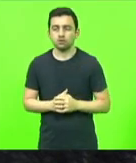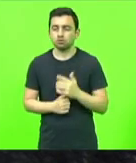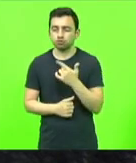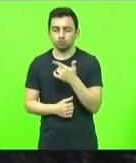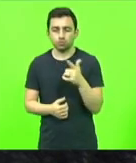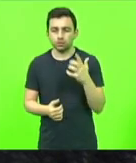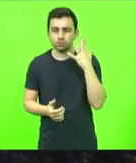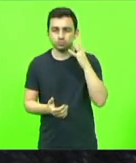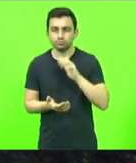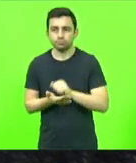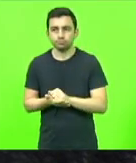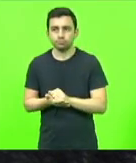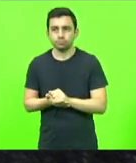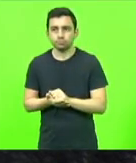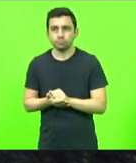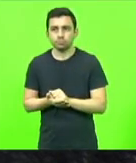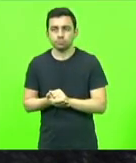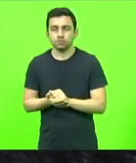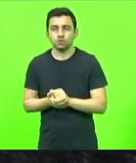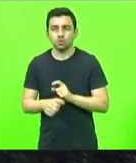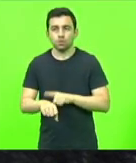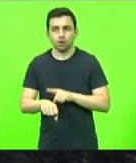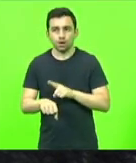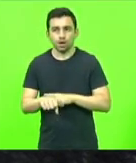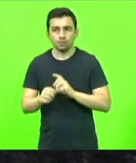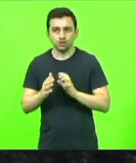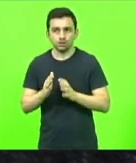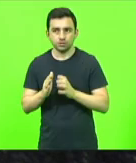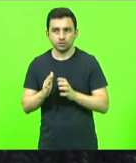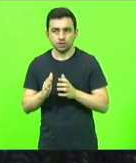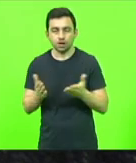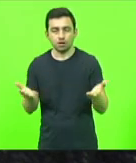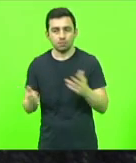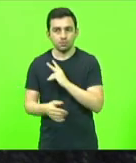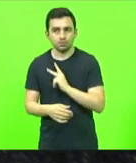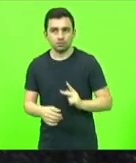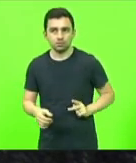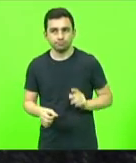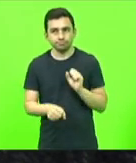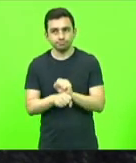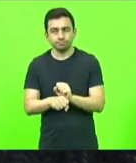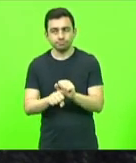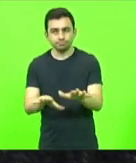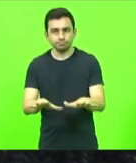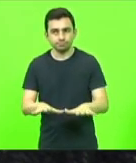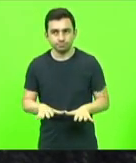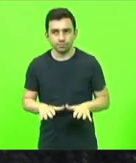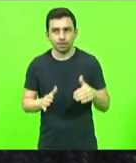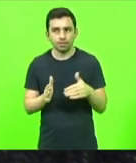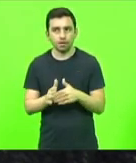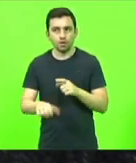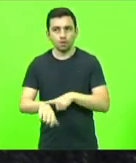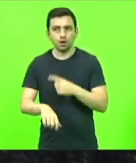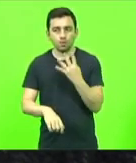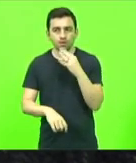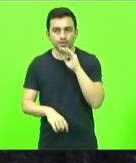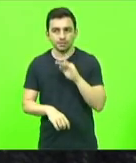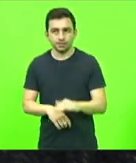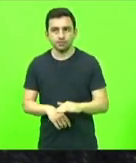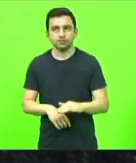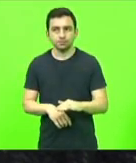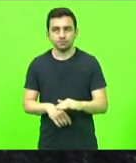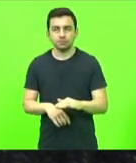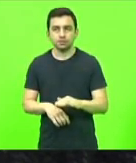oradores inscritos para o horário dos partidos, esta presidência suspende a presente sessão até as 16 horas, quando haverá